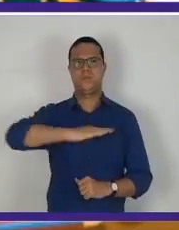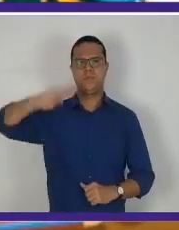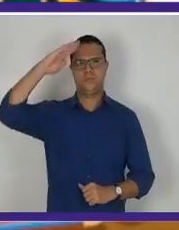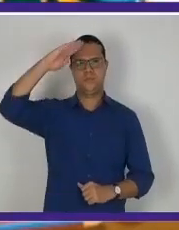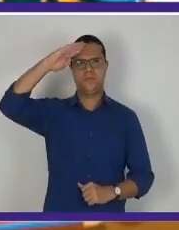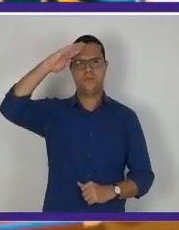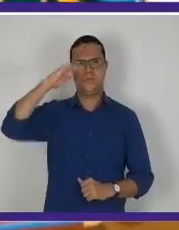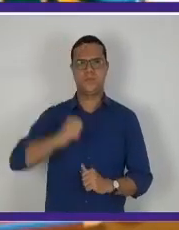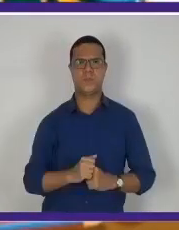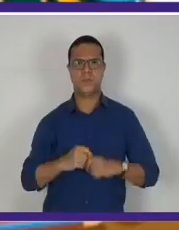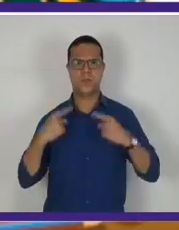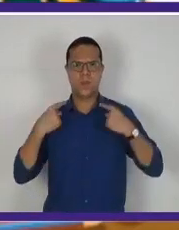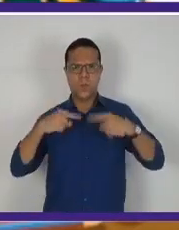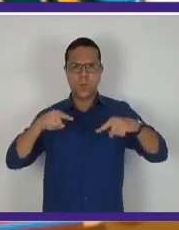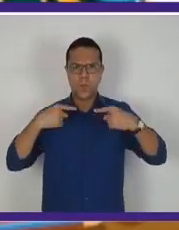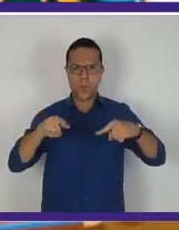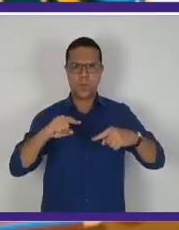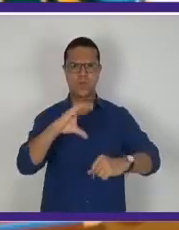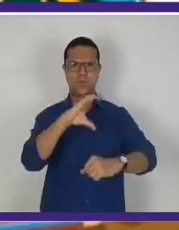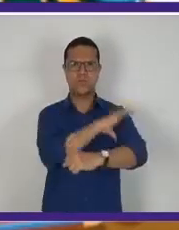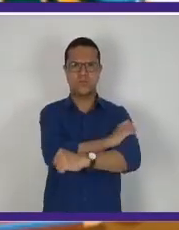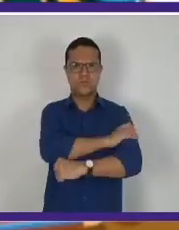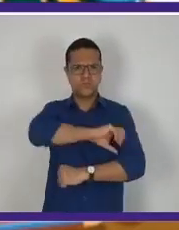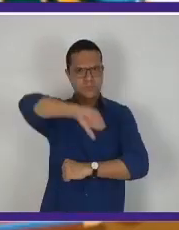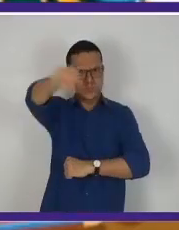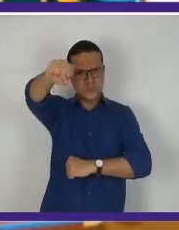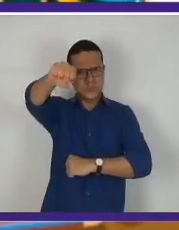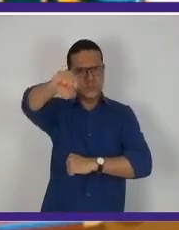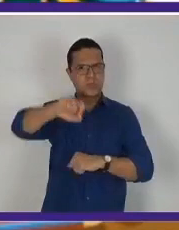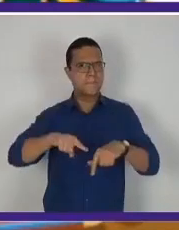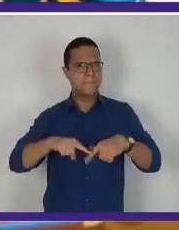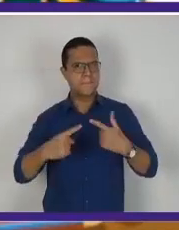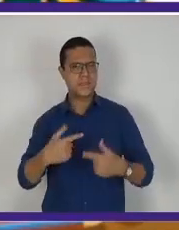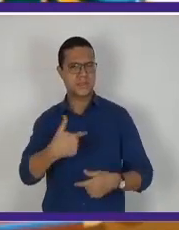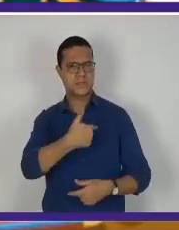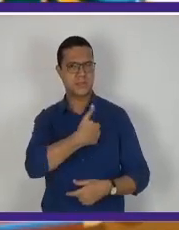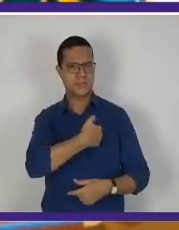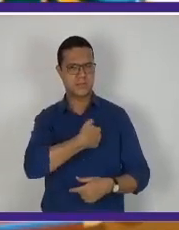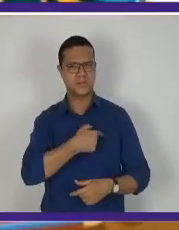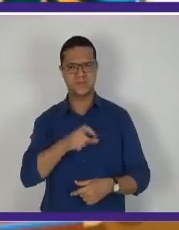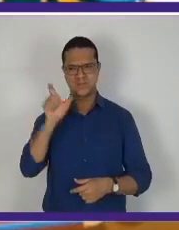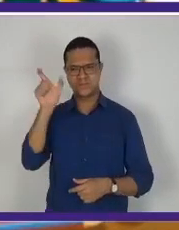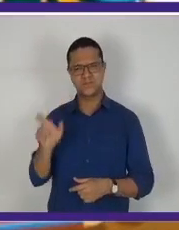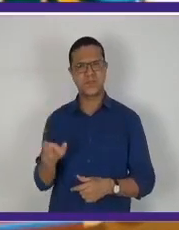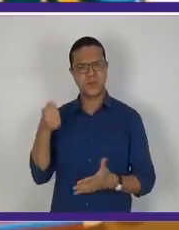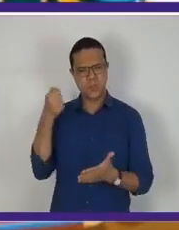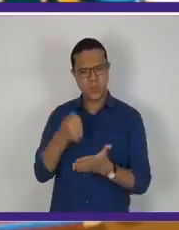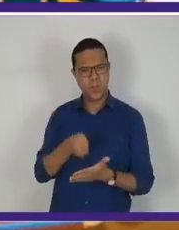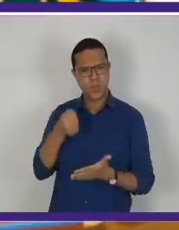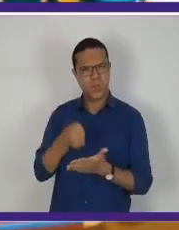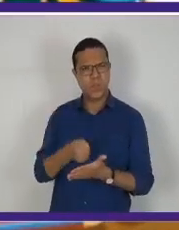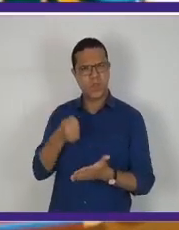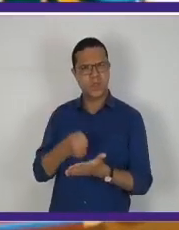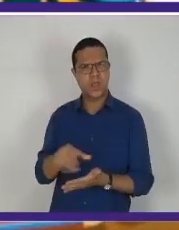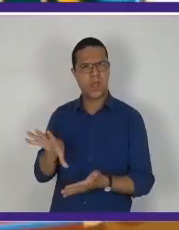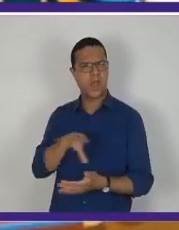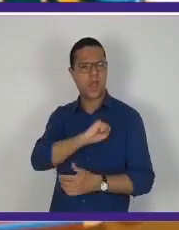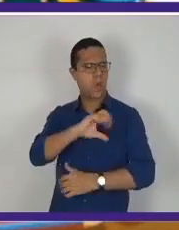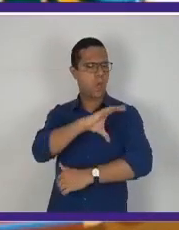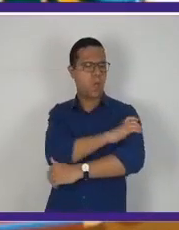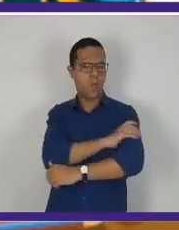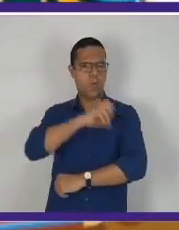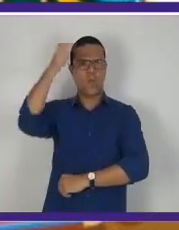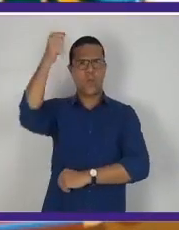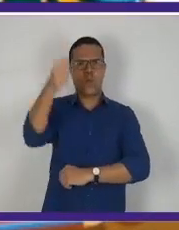combater o fascismo internacional, sendo ele um ditador e um amante do fascismo